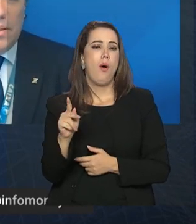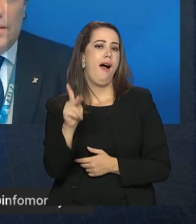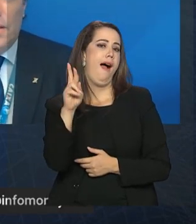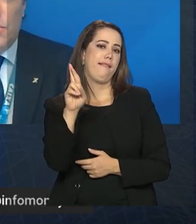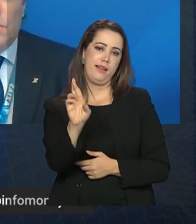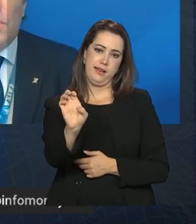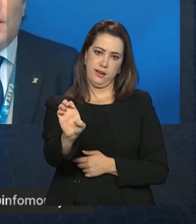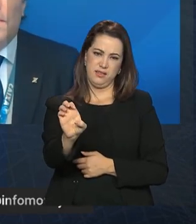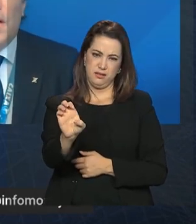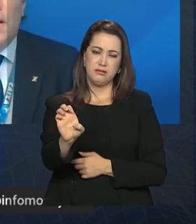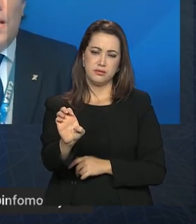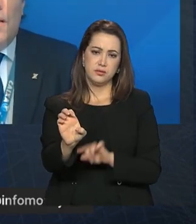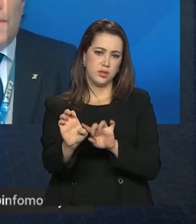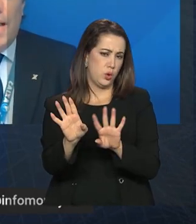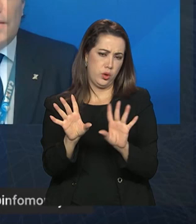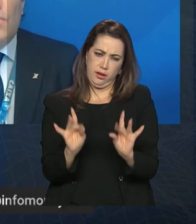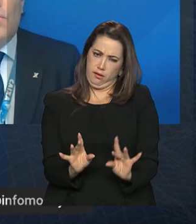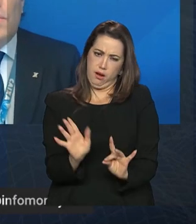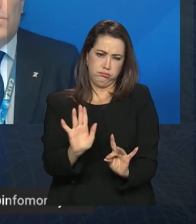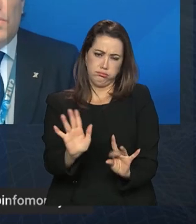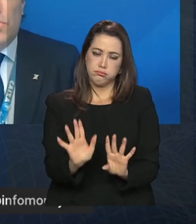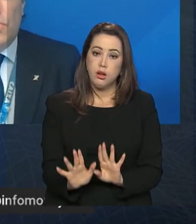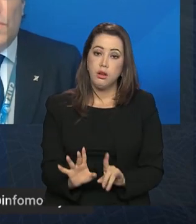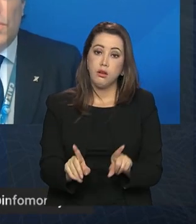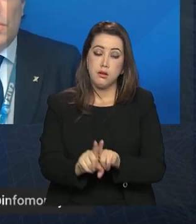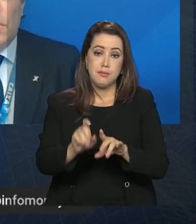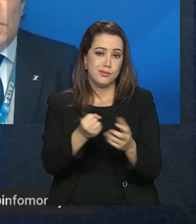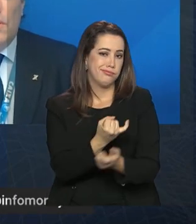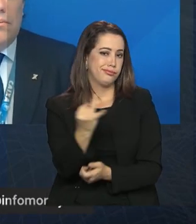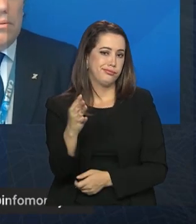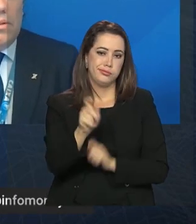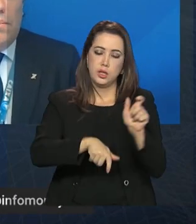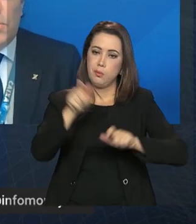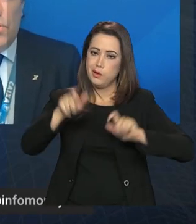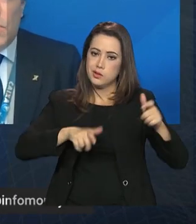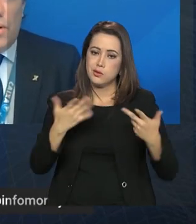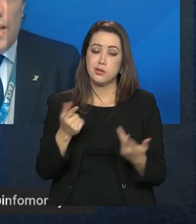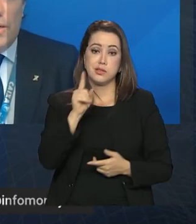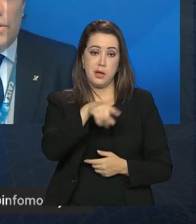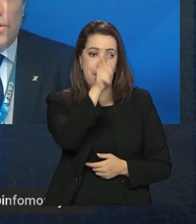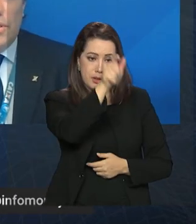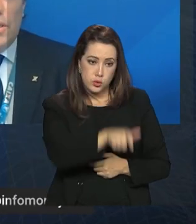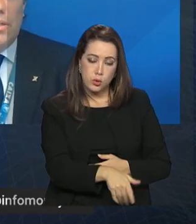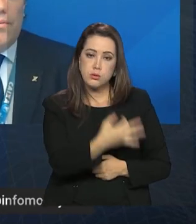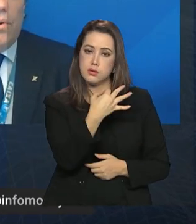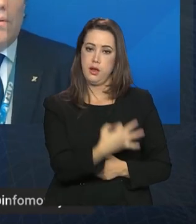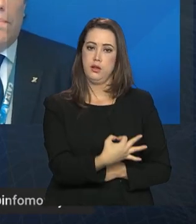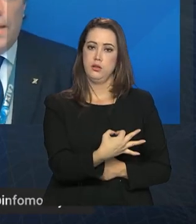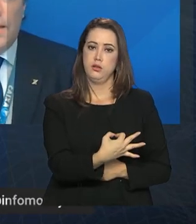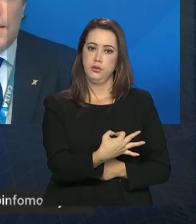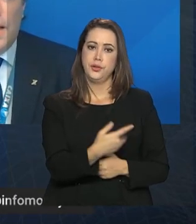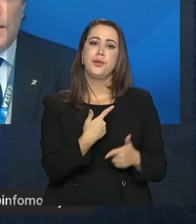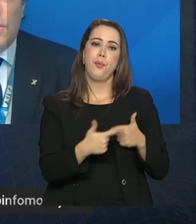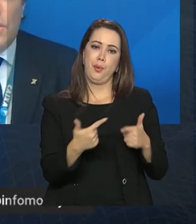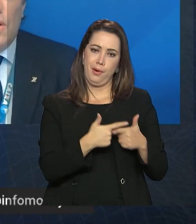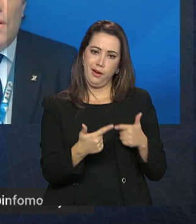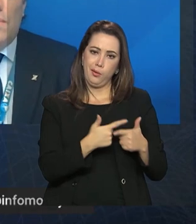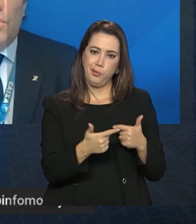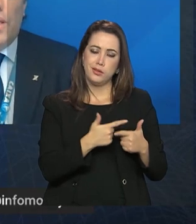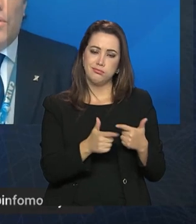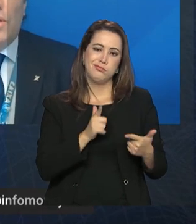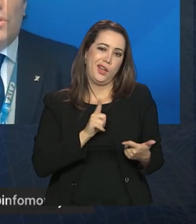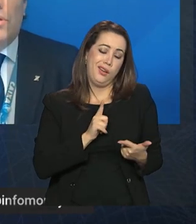Priscilio, você entende o porquê. Mas algumas pessoas são pessoas honestas e que foram penalizadas